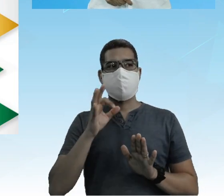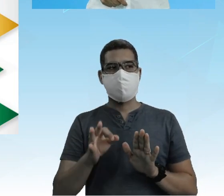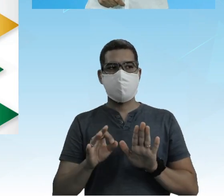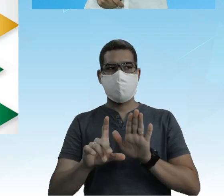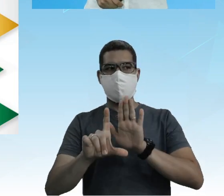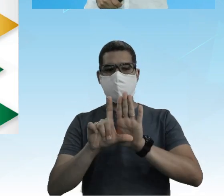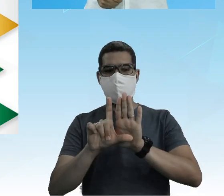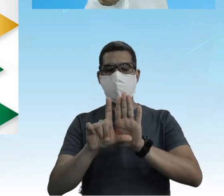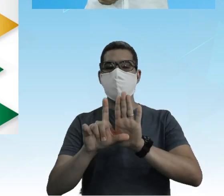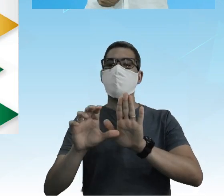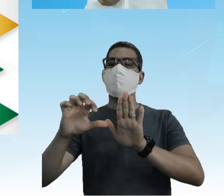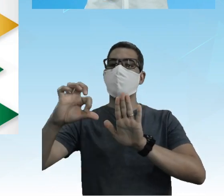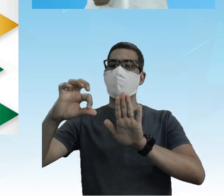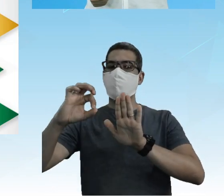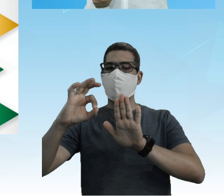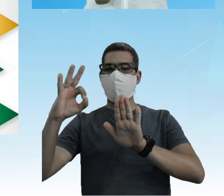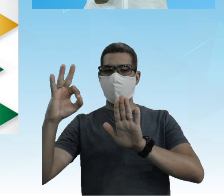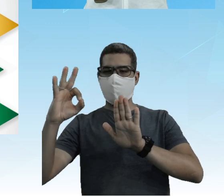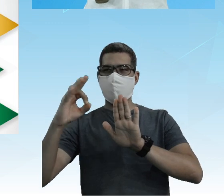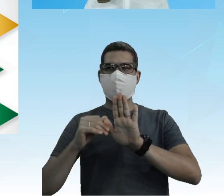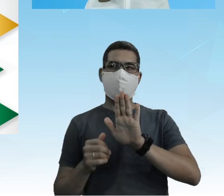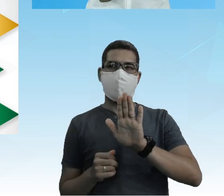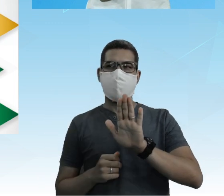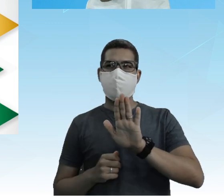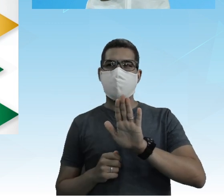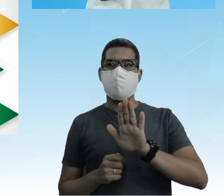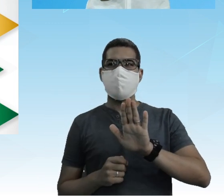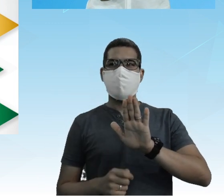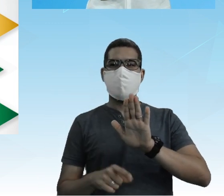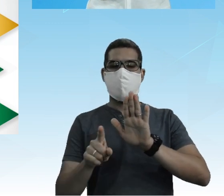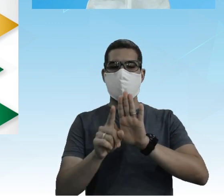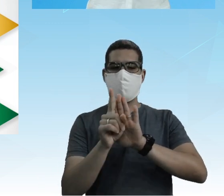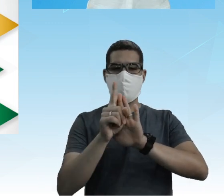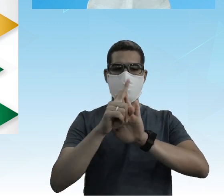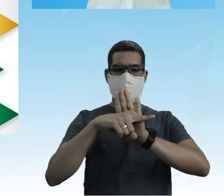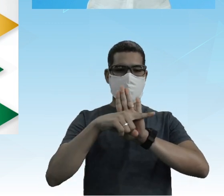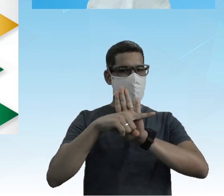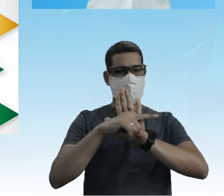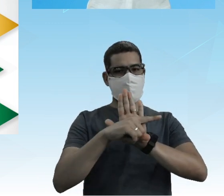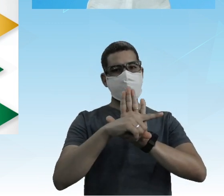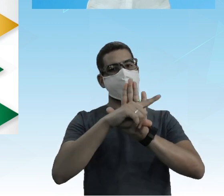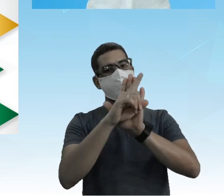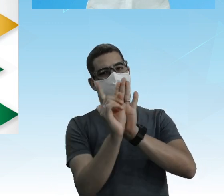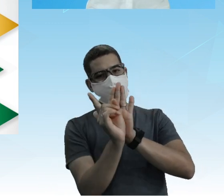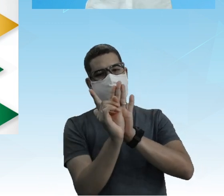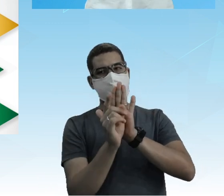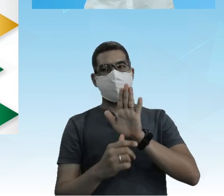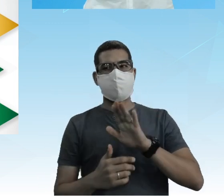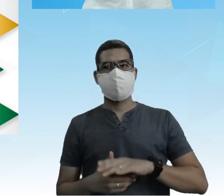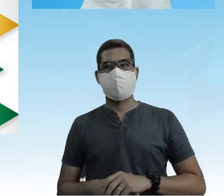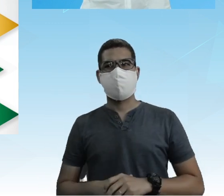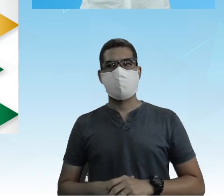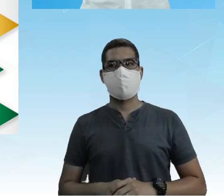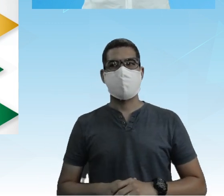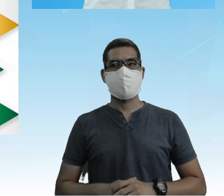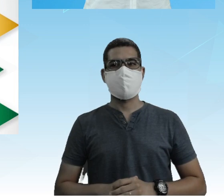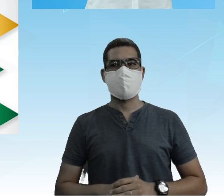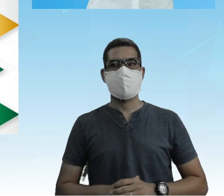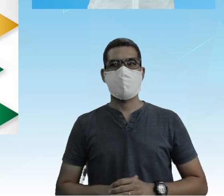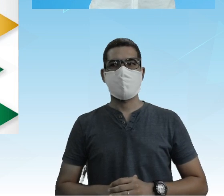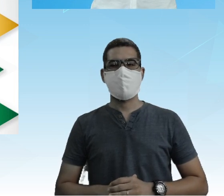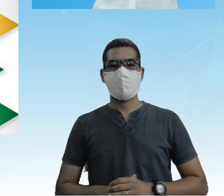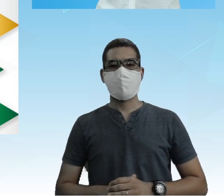90 graus Sentido anti-horário Quem não sabe O é o anti-horário É? Olha o ponteiro do relógio, tá? O ponteiro do relógio